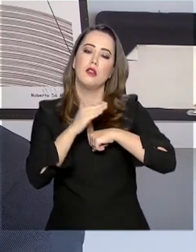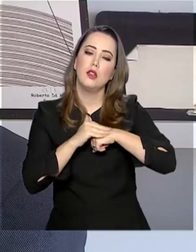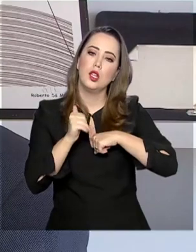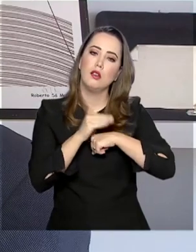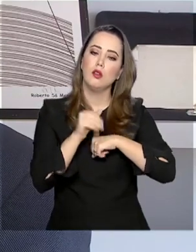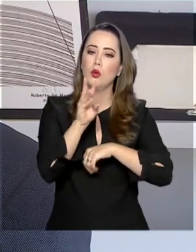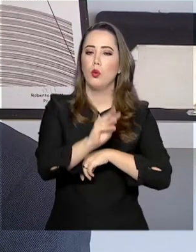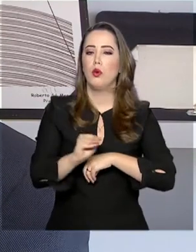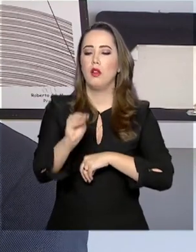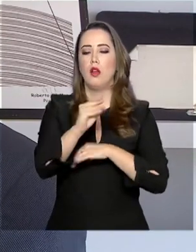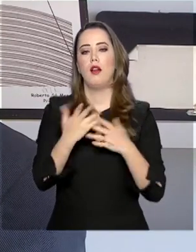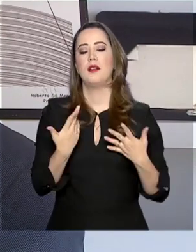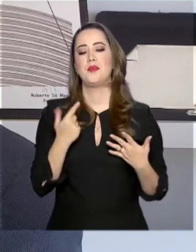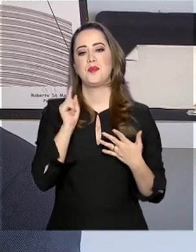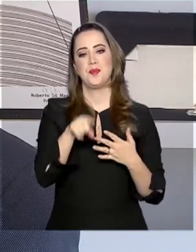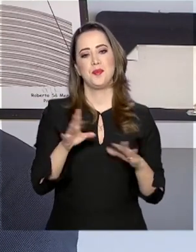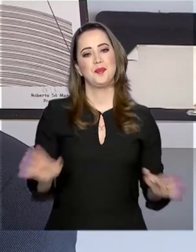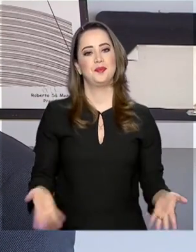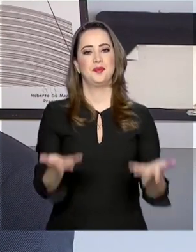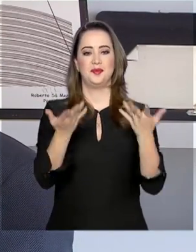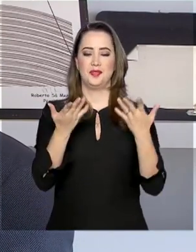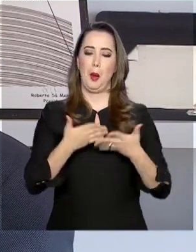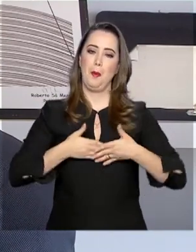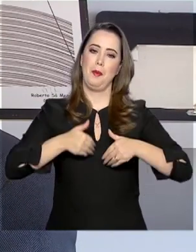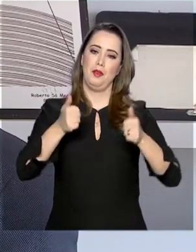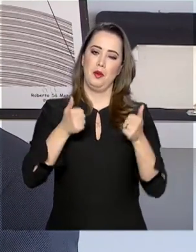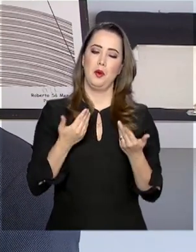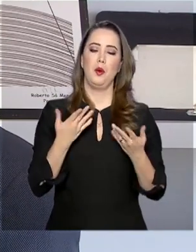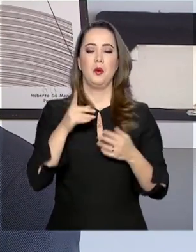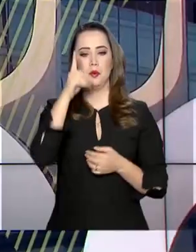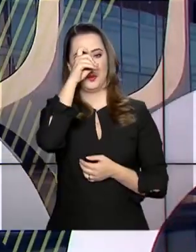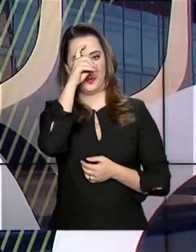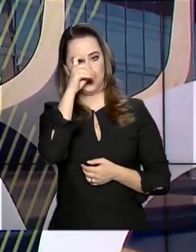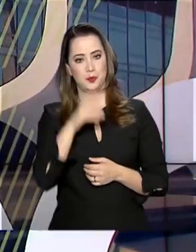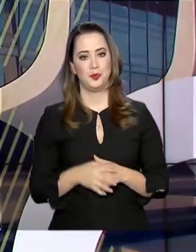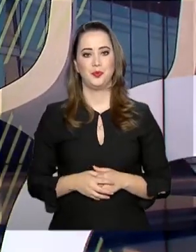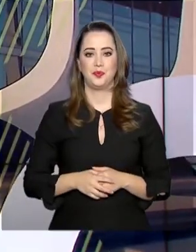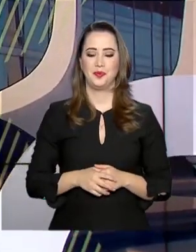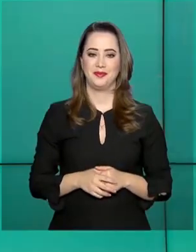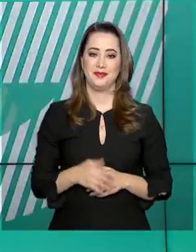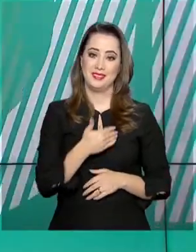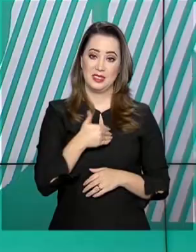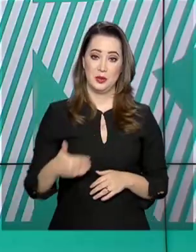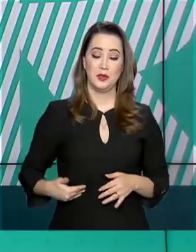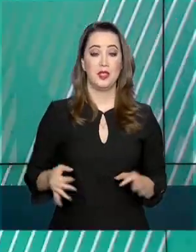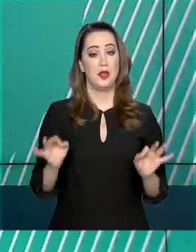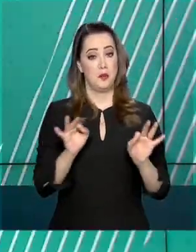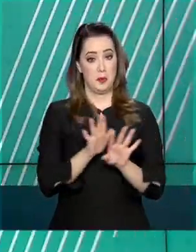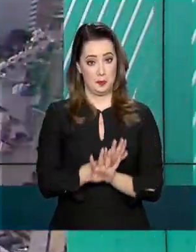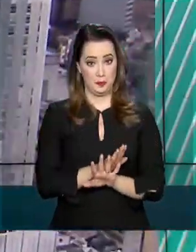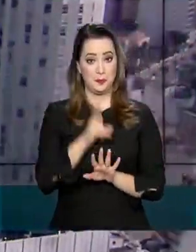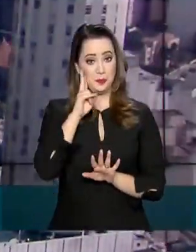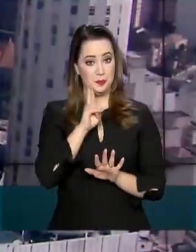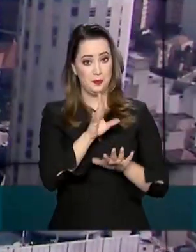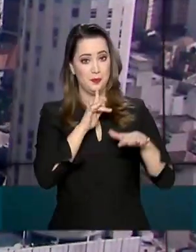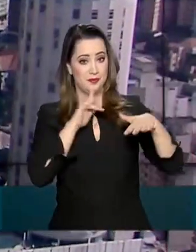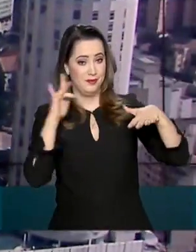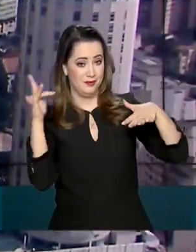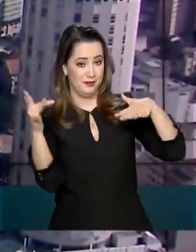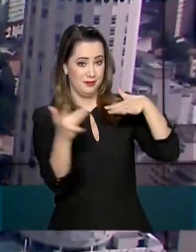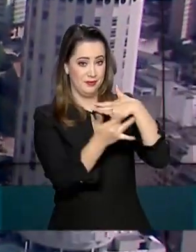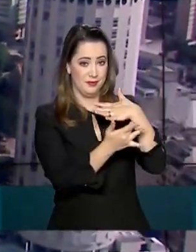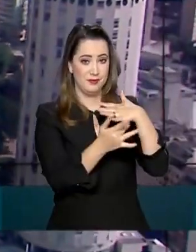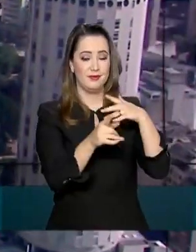Então isso contribui muito para a humanização do funcionamento do hospital. O governo agora fica por aqui. Continue nos